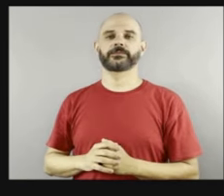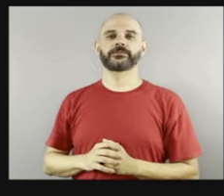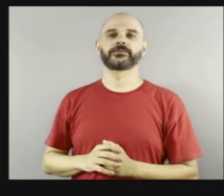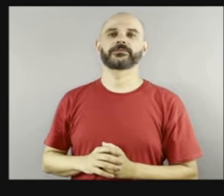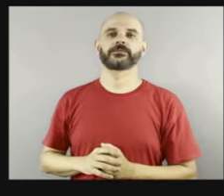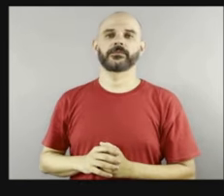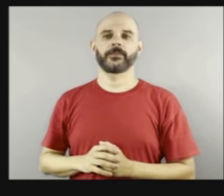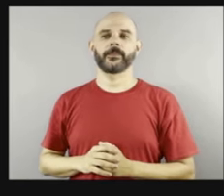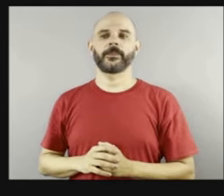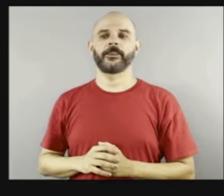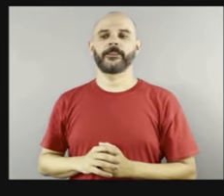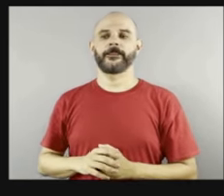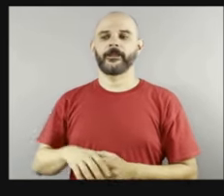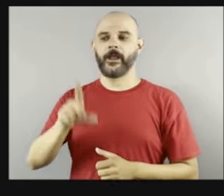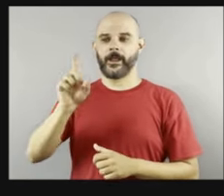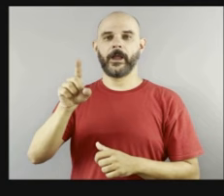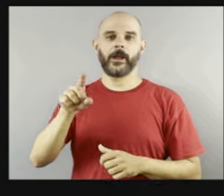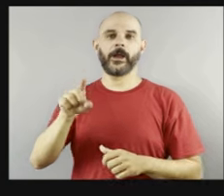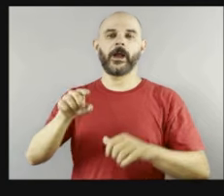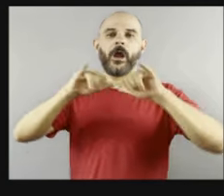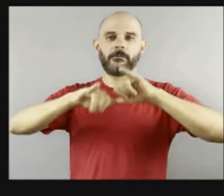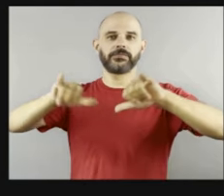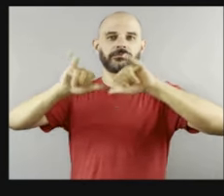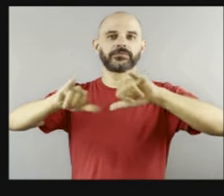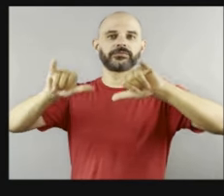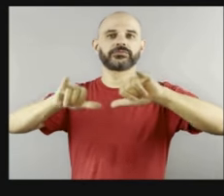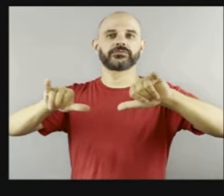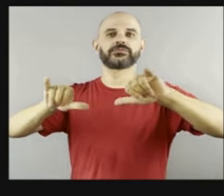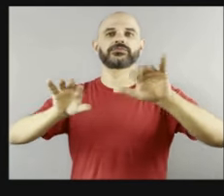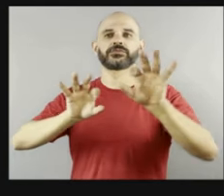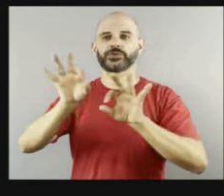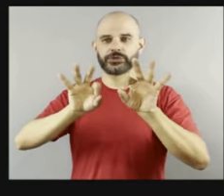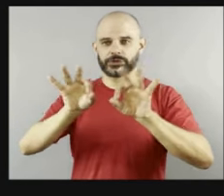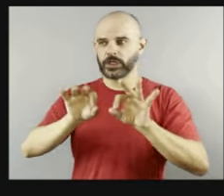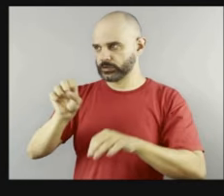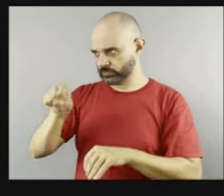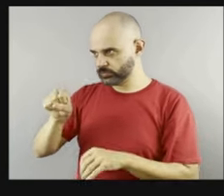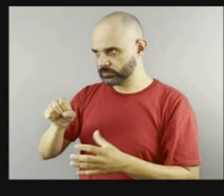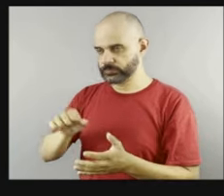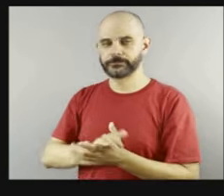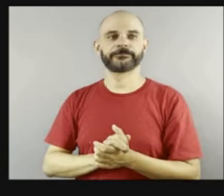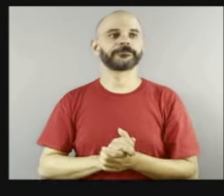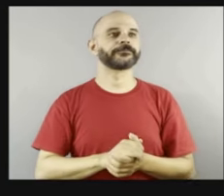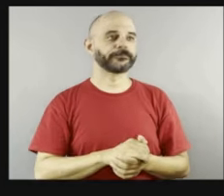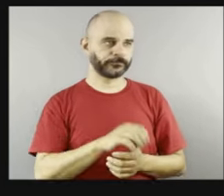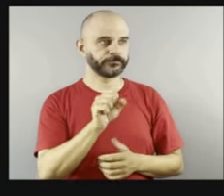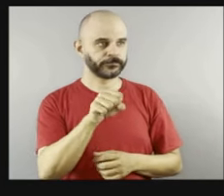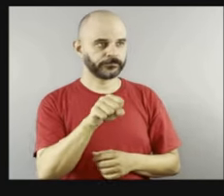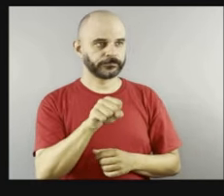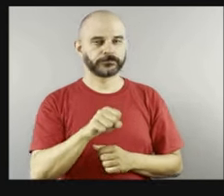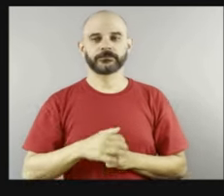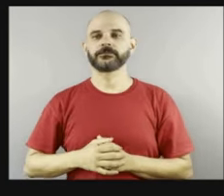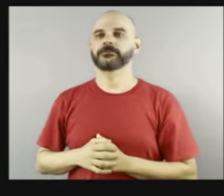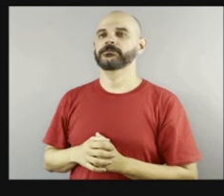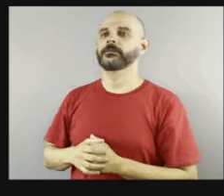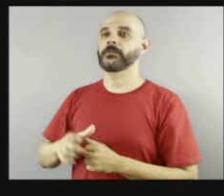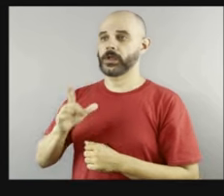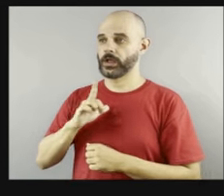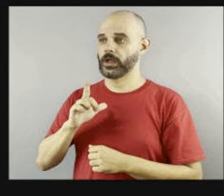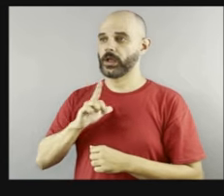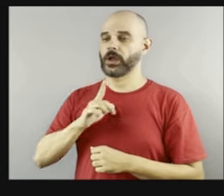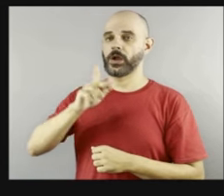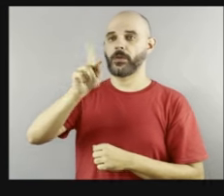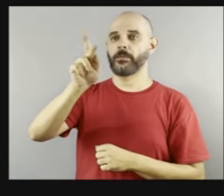projeto, não é isso, Patrícia? Isso, isso. Que teve o apoio do Proac Editais, foi um projeto da